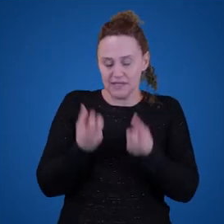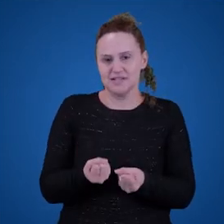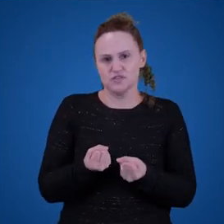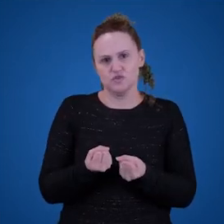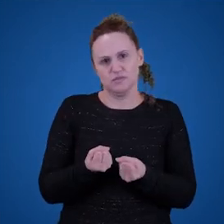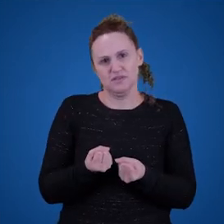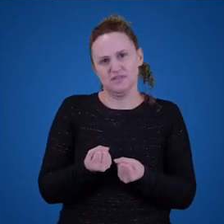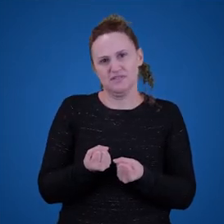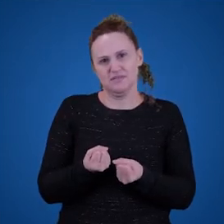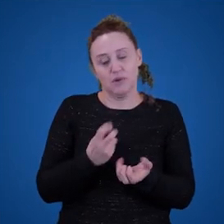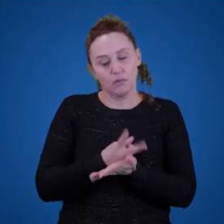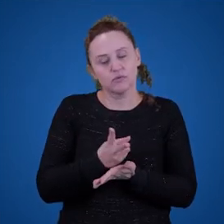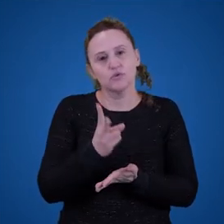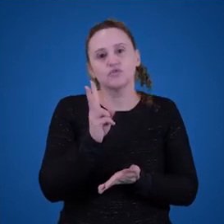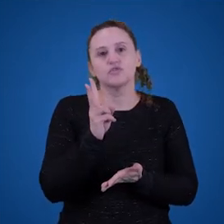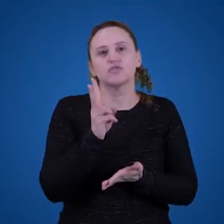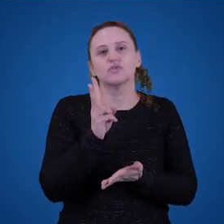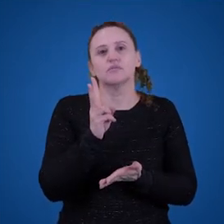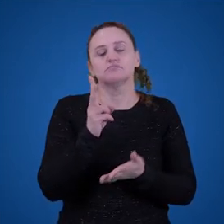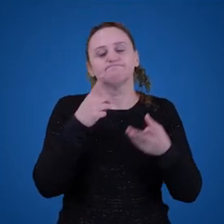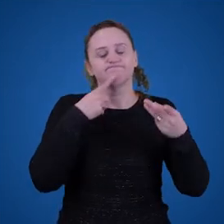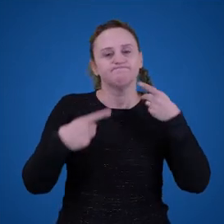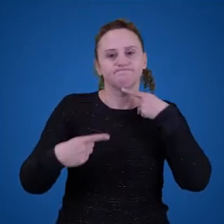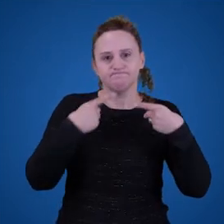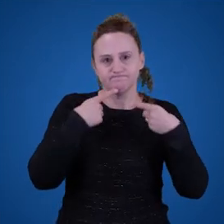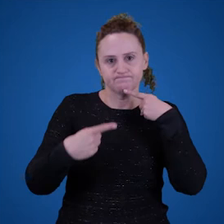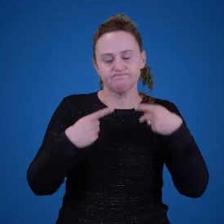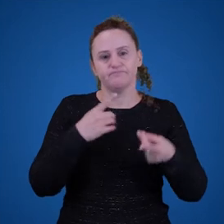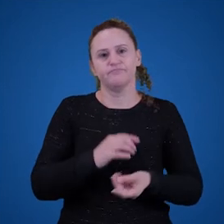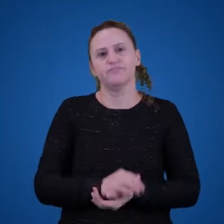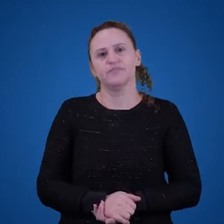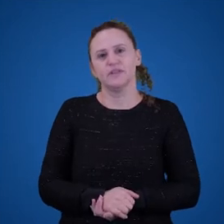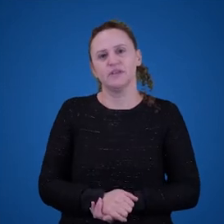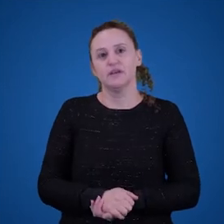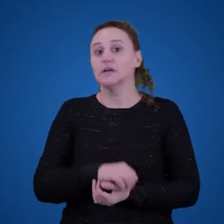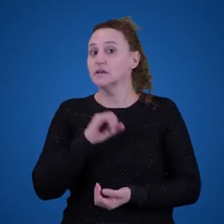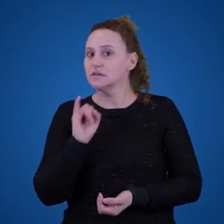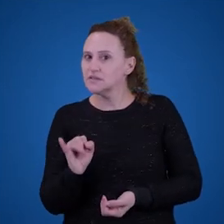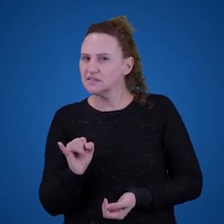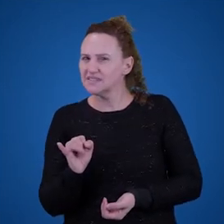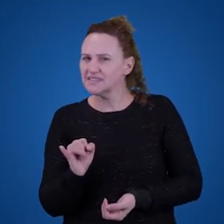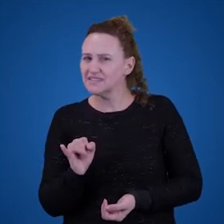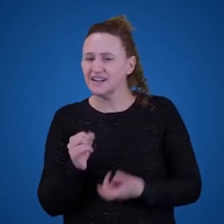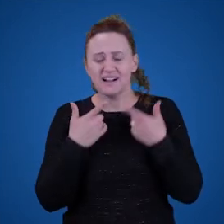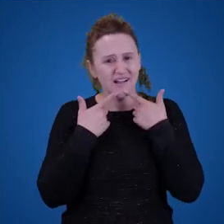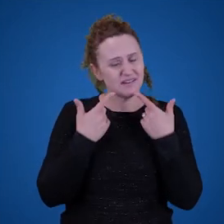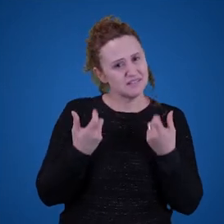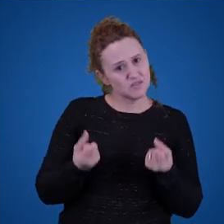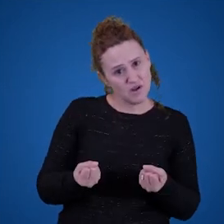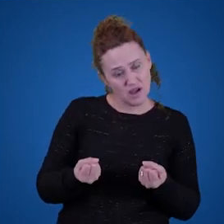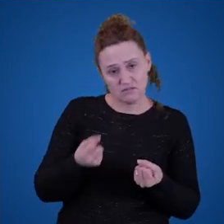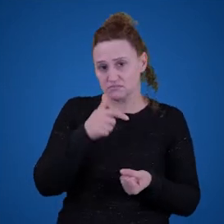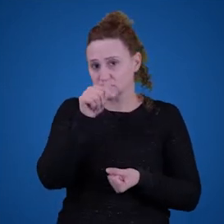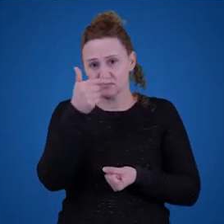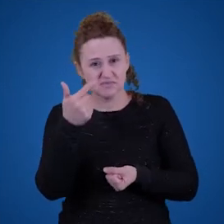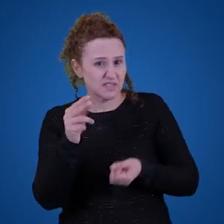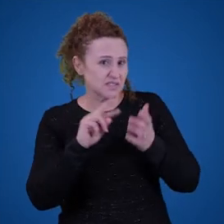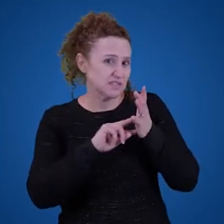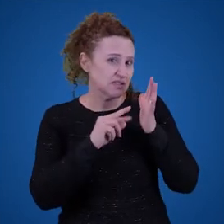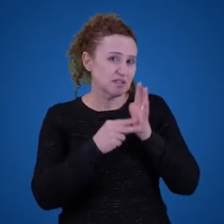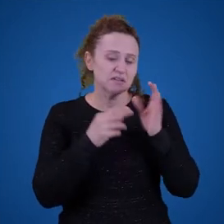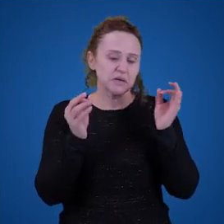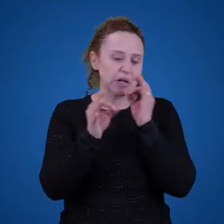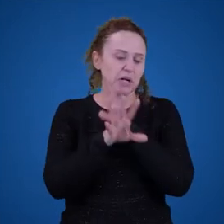né, para continuar essa discussão. Porque se a gente supor que a linguagem não tem significado nenhum, então acabou a